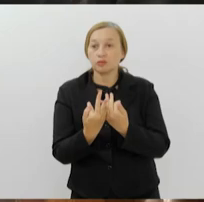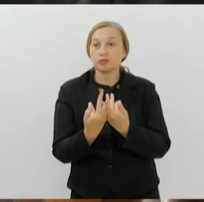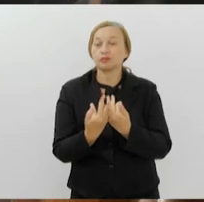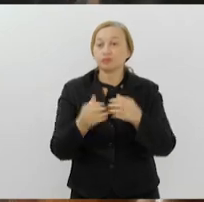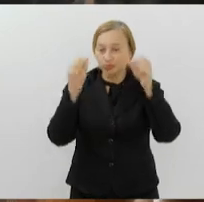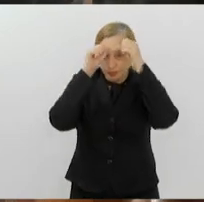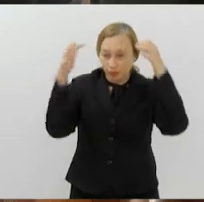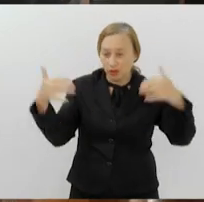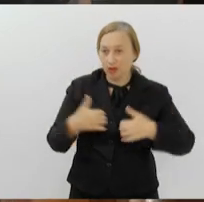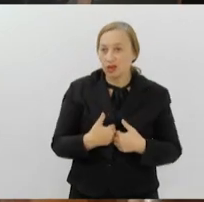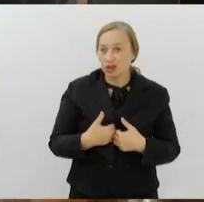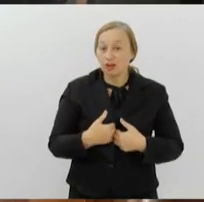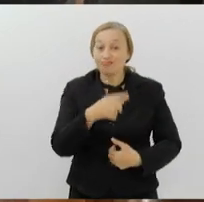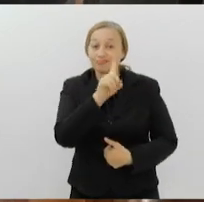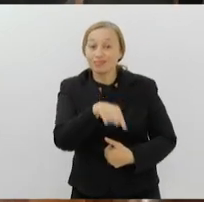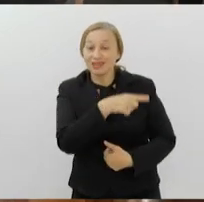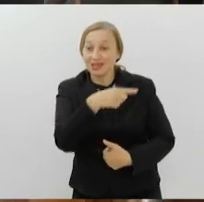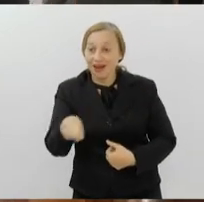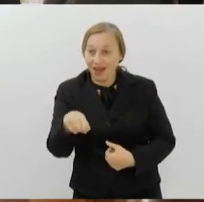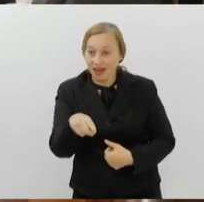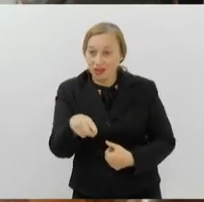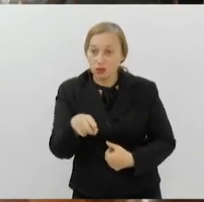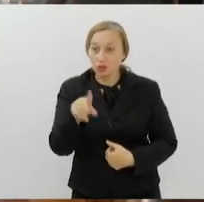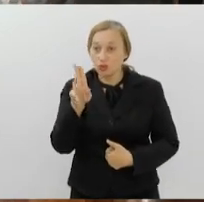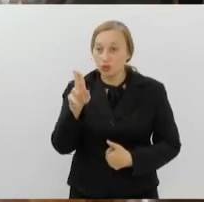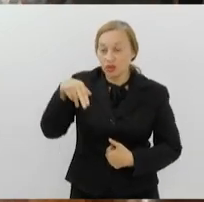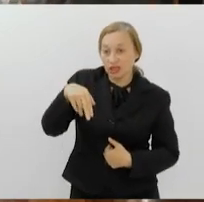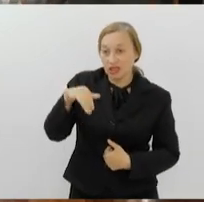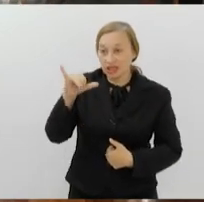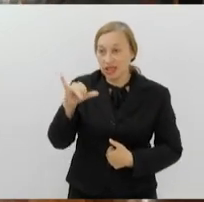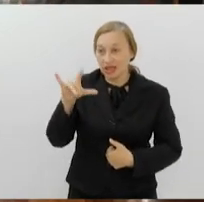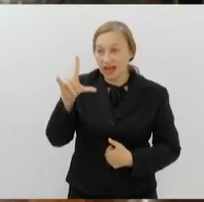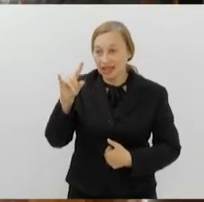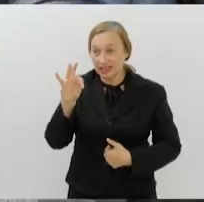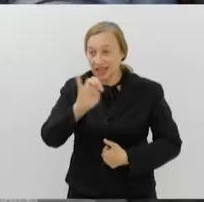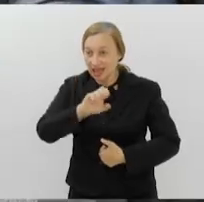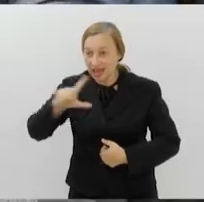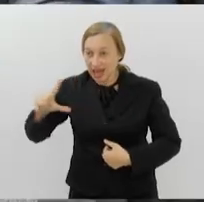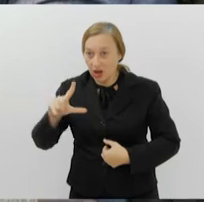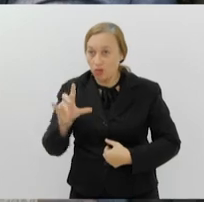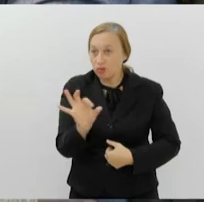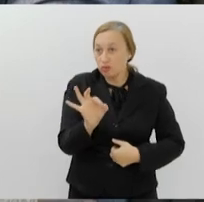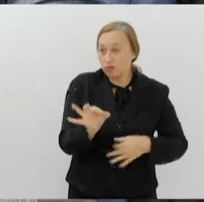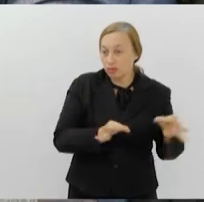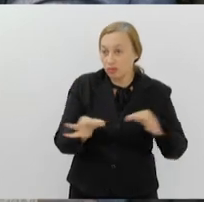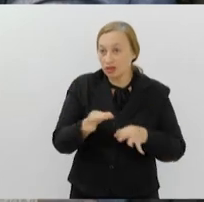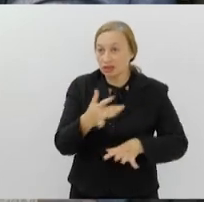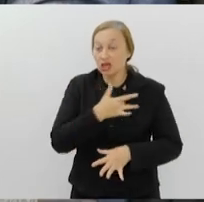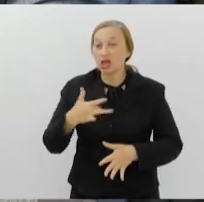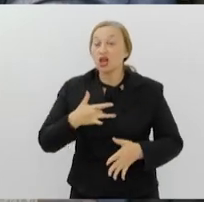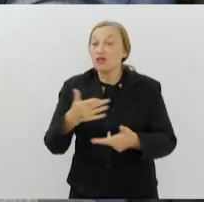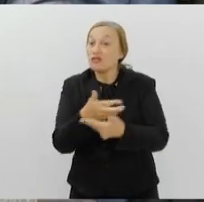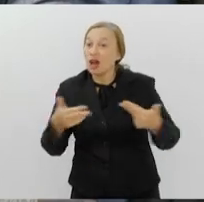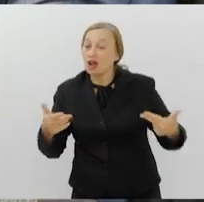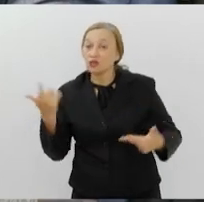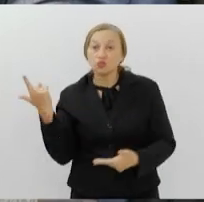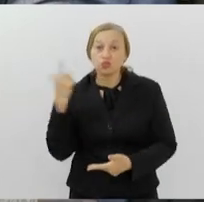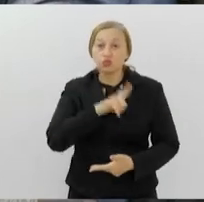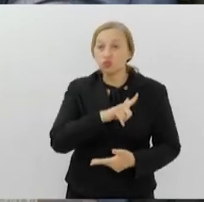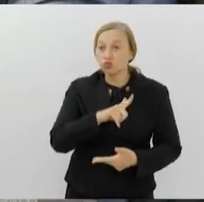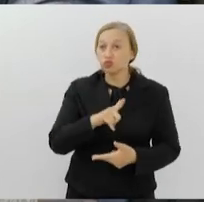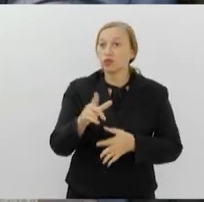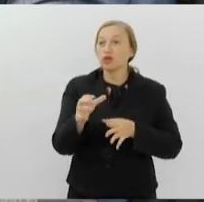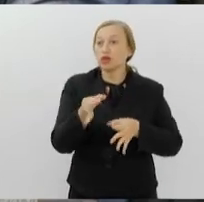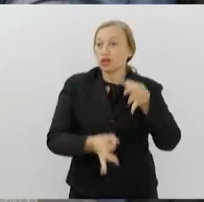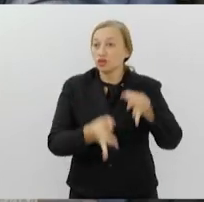cancelados de forma unilateral por parte das operadoras. Muitas conseguiram na Justiça que os contratos fossem